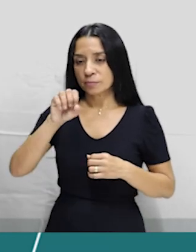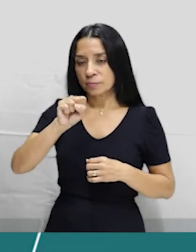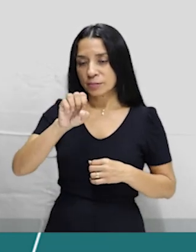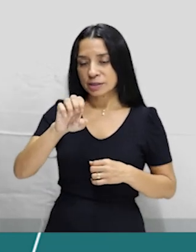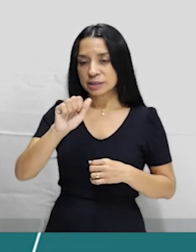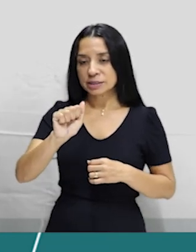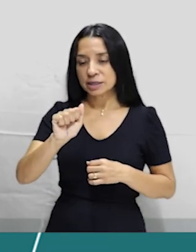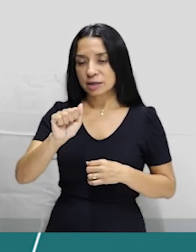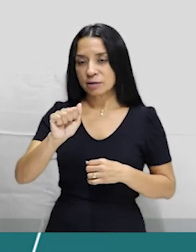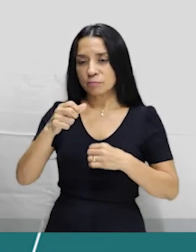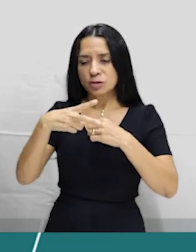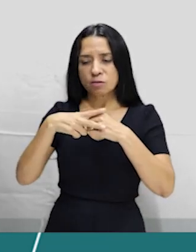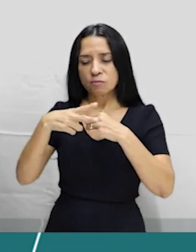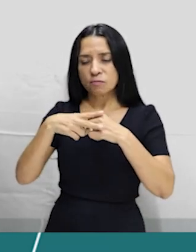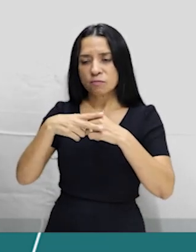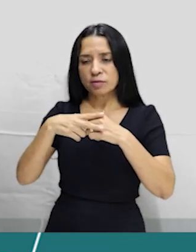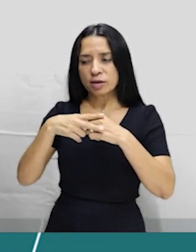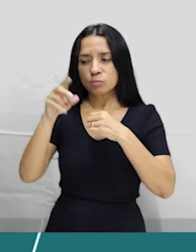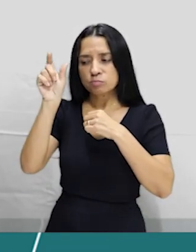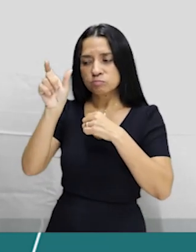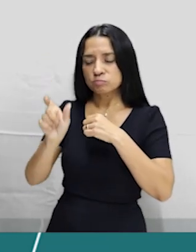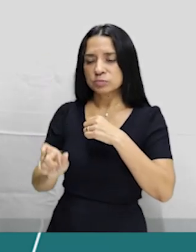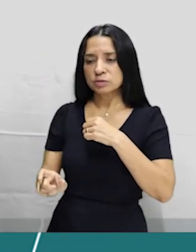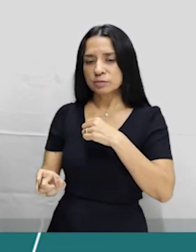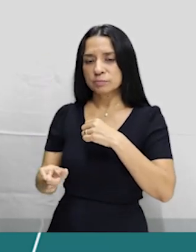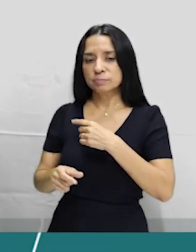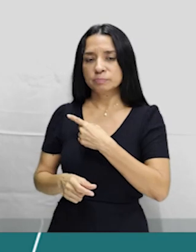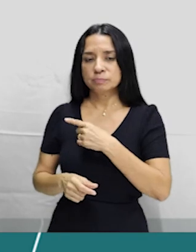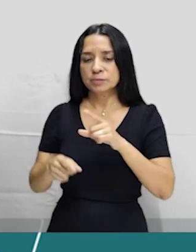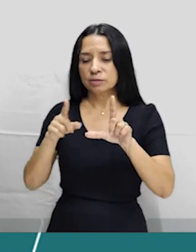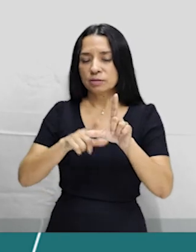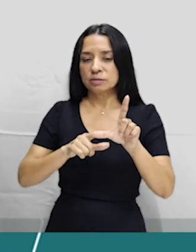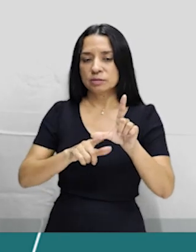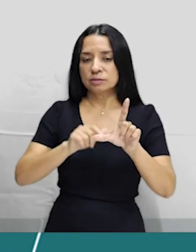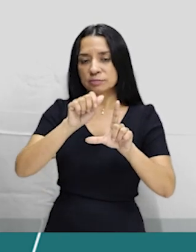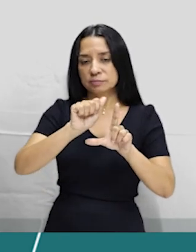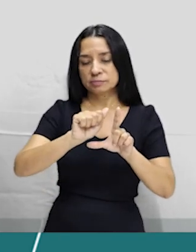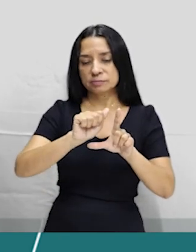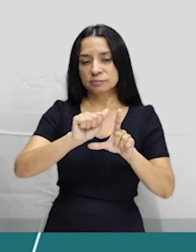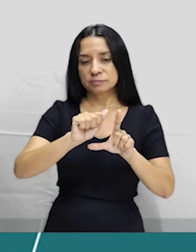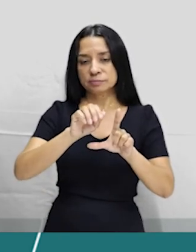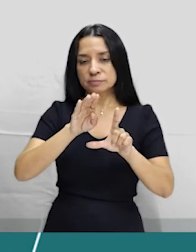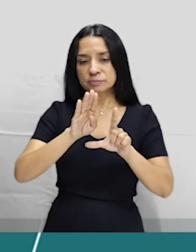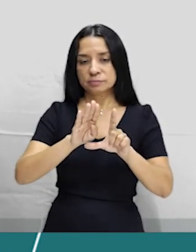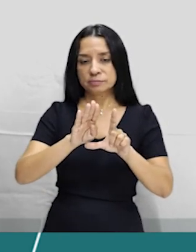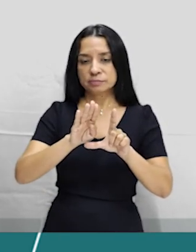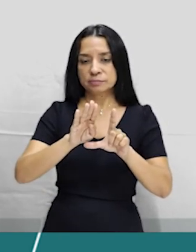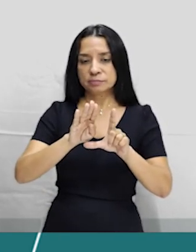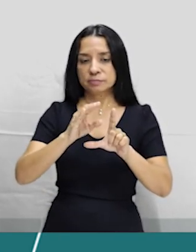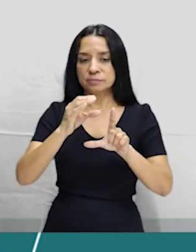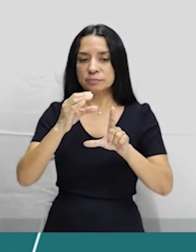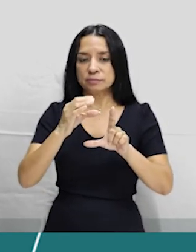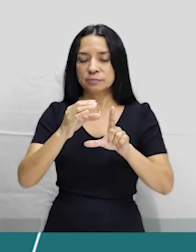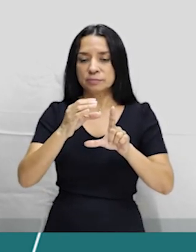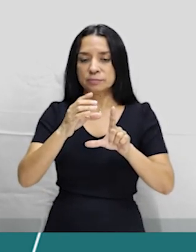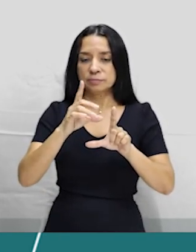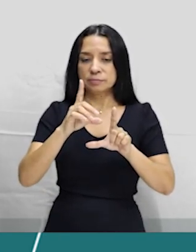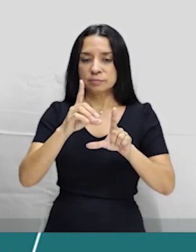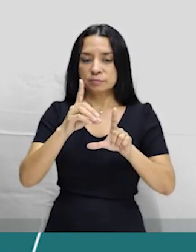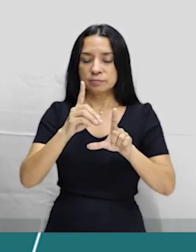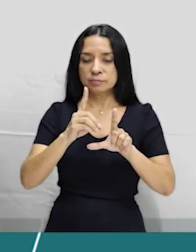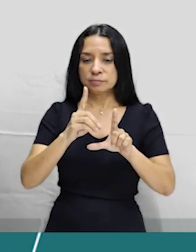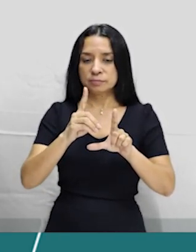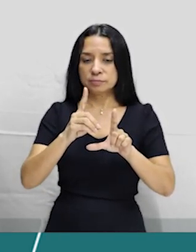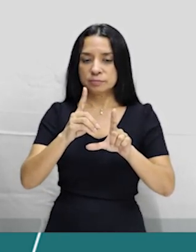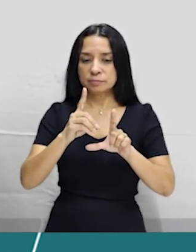pretérito imperfeito, no pretérito perfeito, no pretérito indefinido, no presente